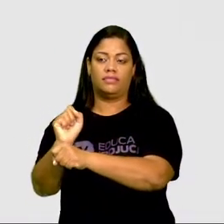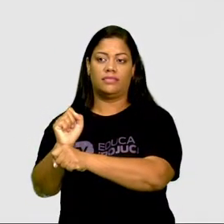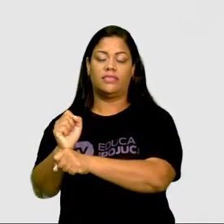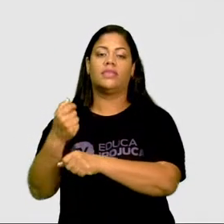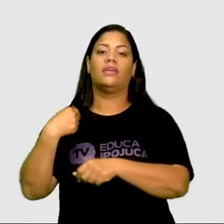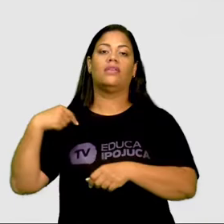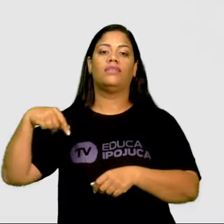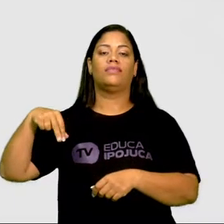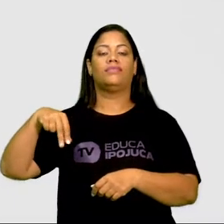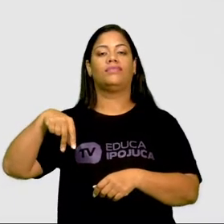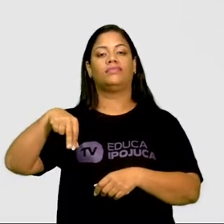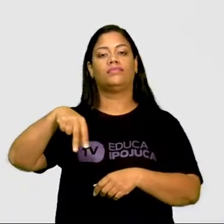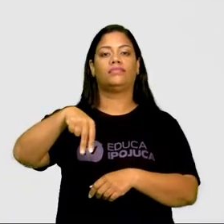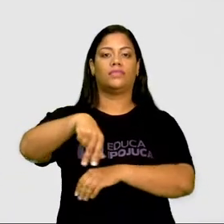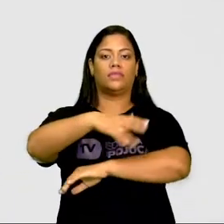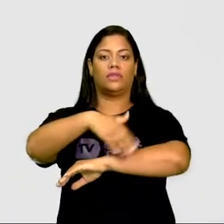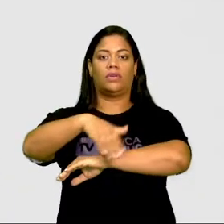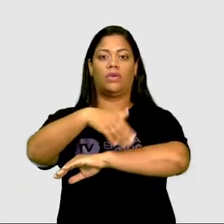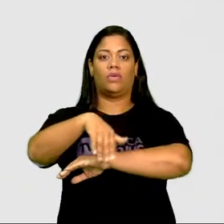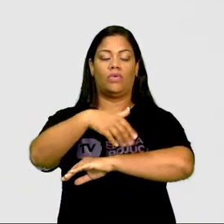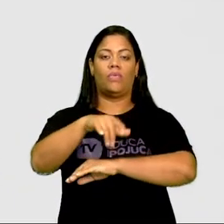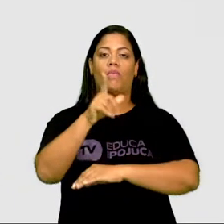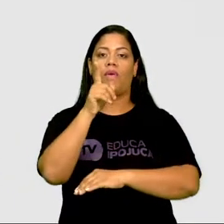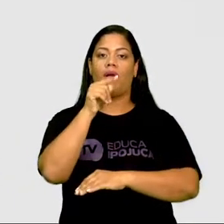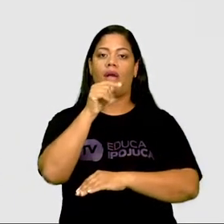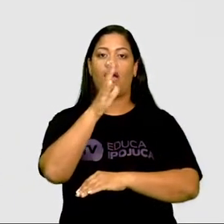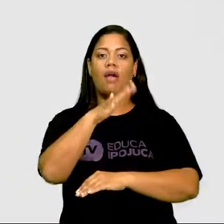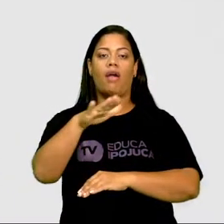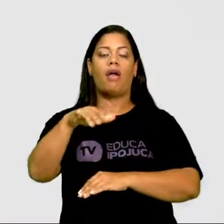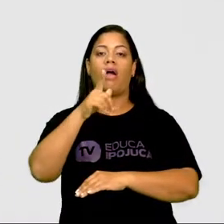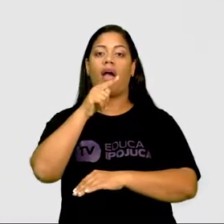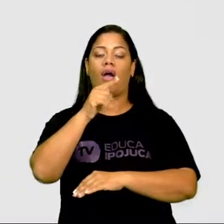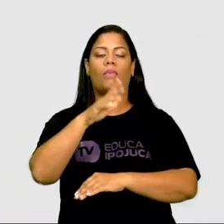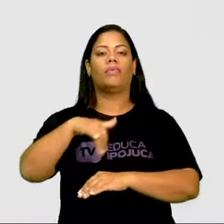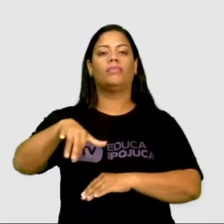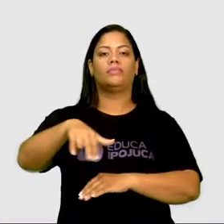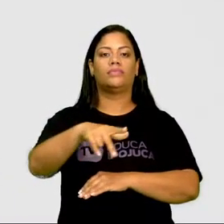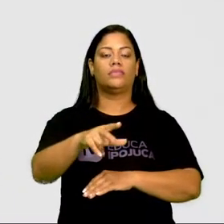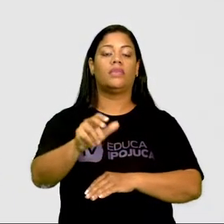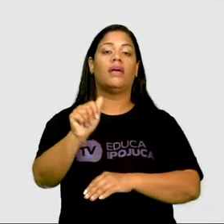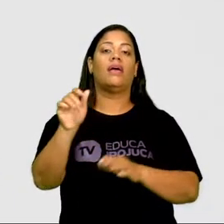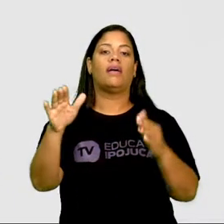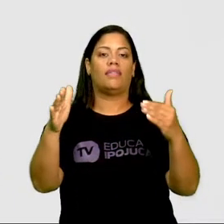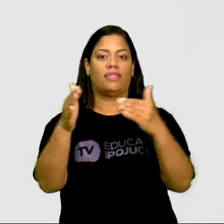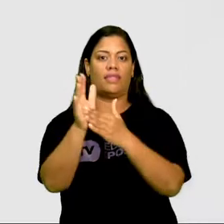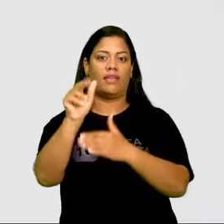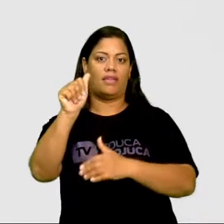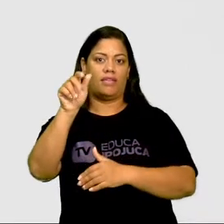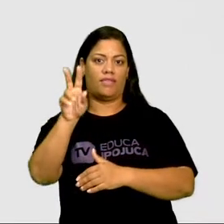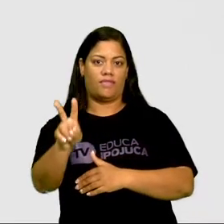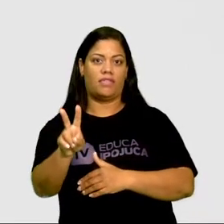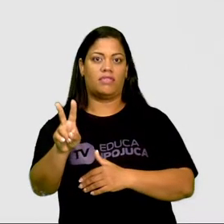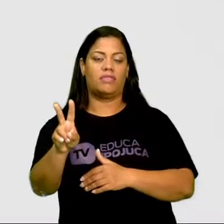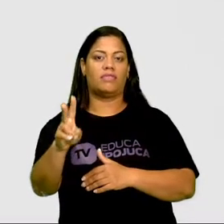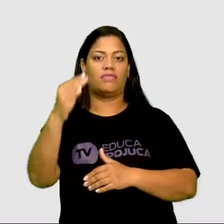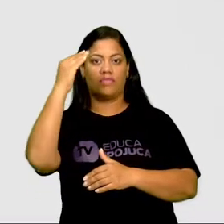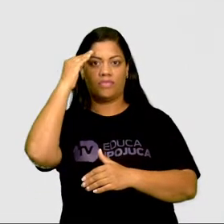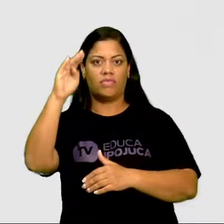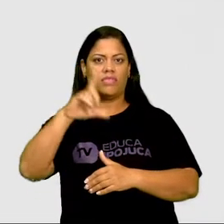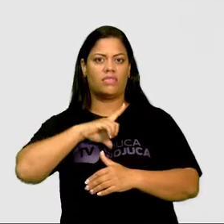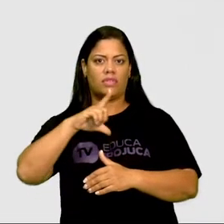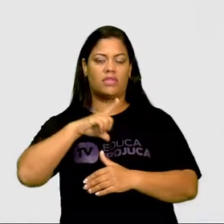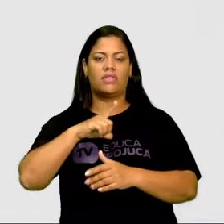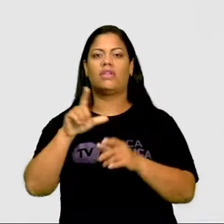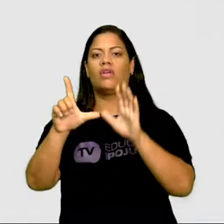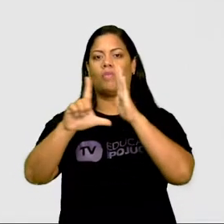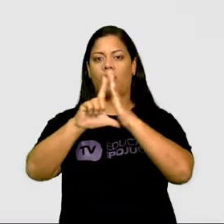sigo pela Rua das Águas até a avenida principal, onde tem uma papelaria